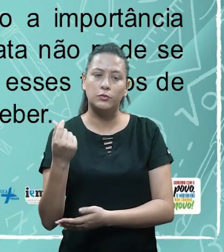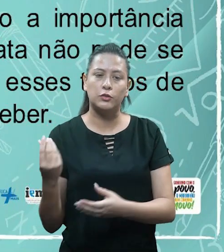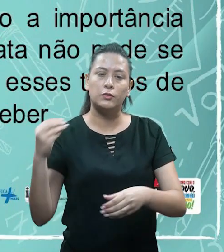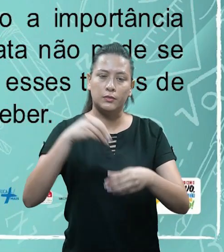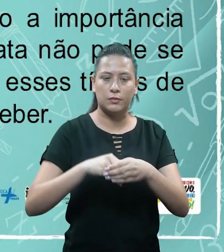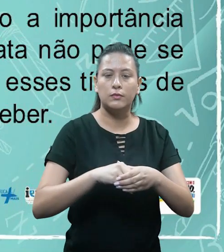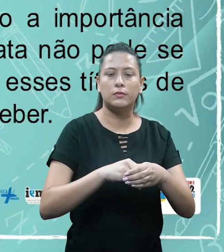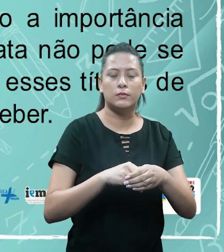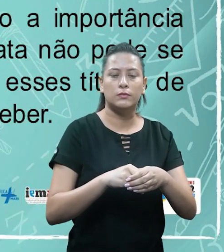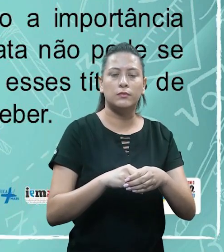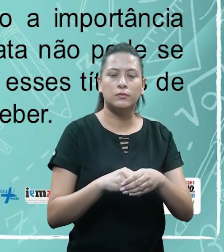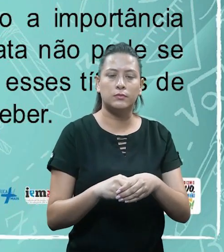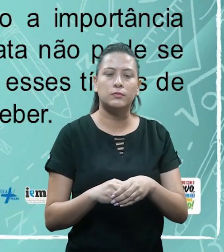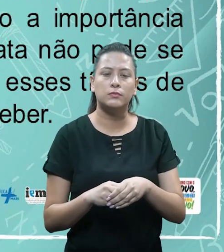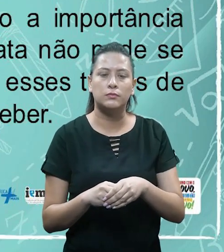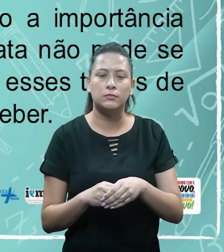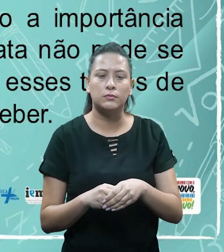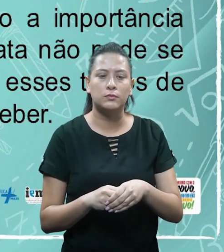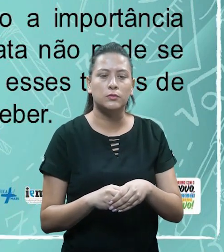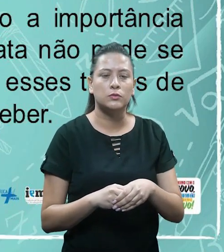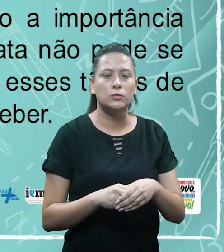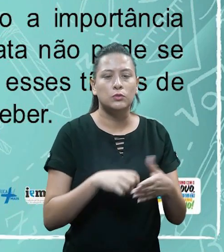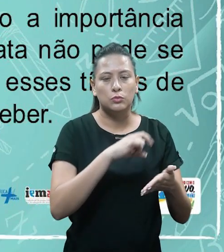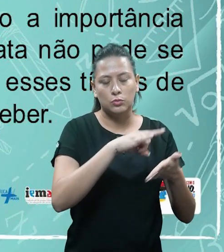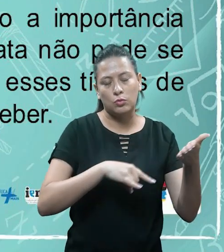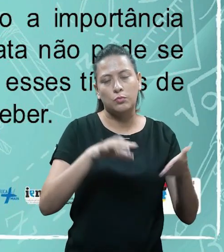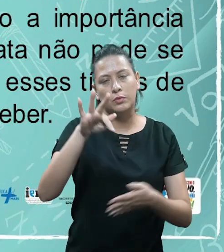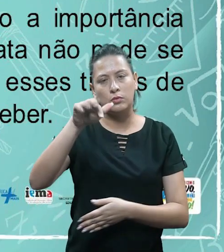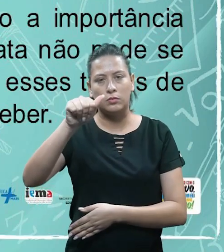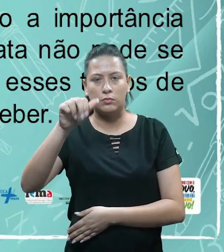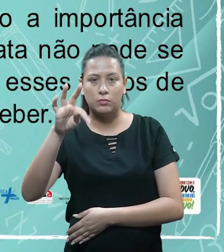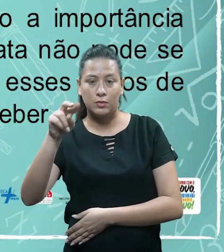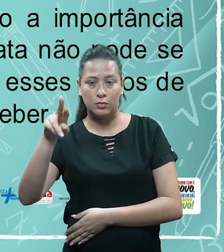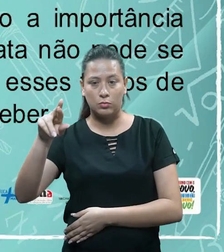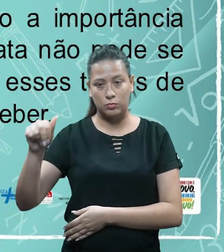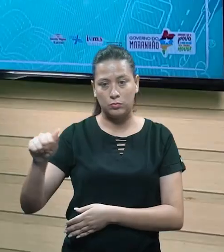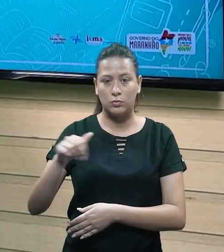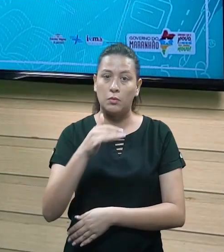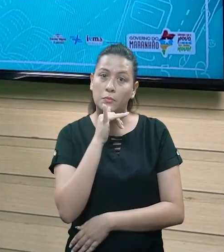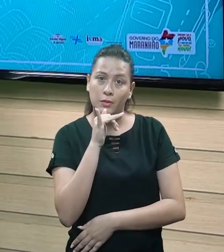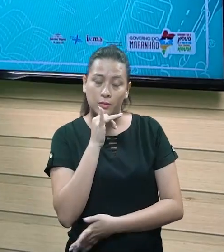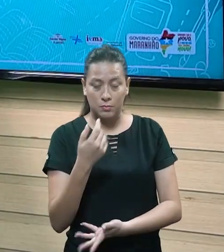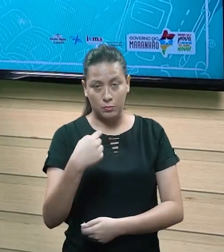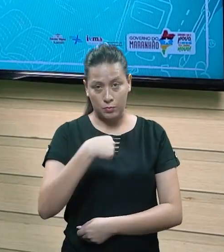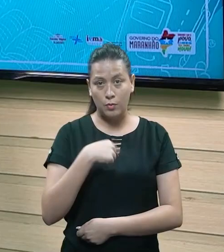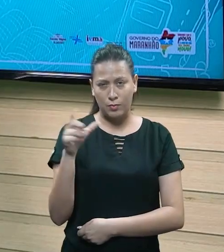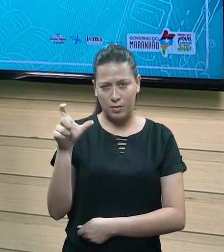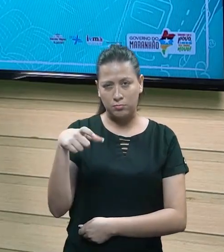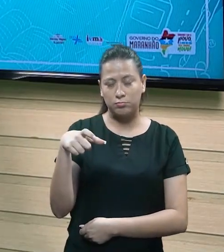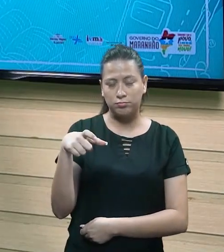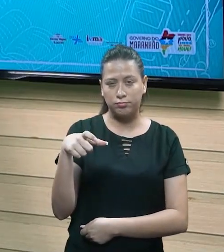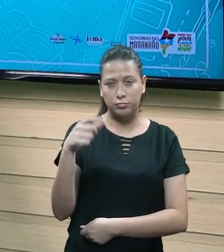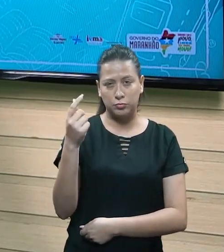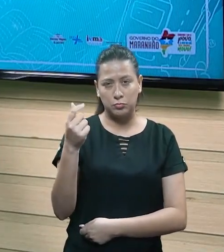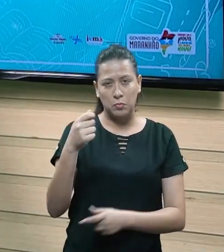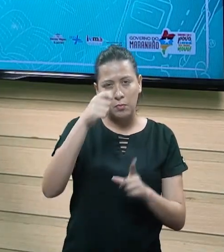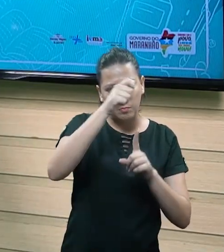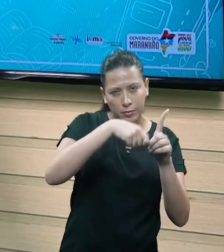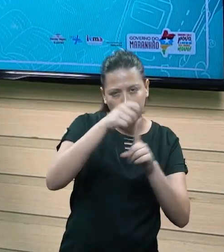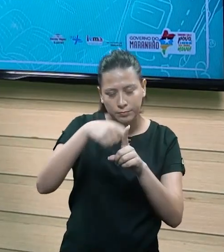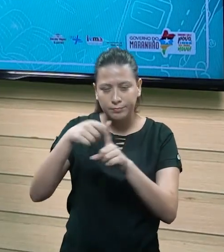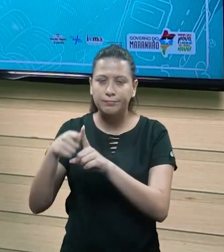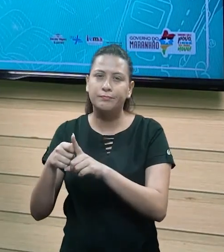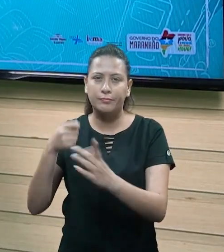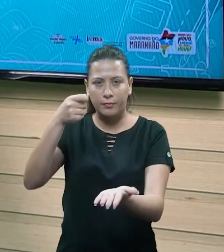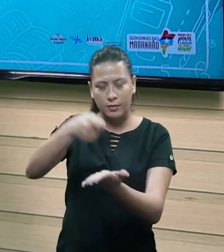No entanto, uma duplicada não pode se referir a mais de uma fatura. Vamos deixar claro aqui. Vamos supor que eu tenho um cartão de crédito, tá